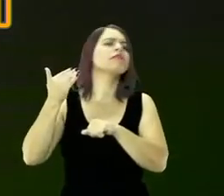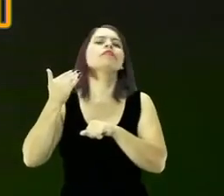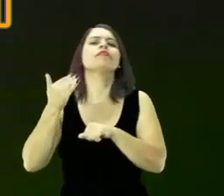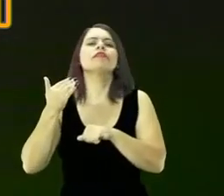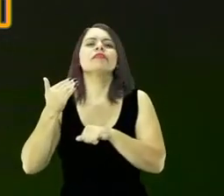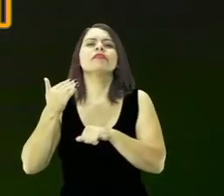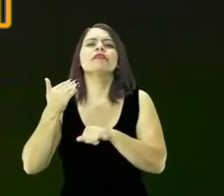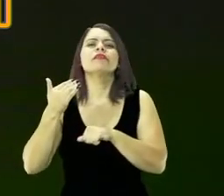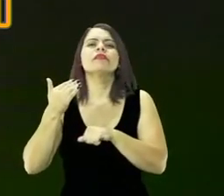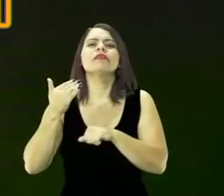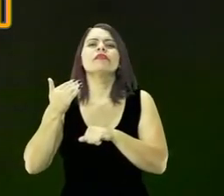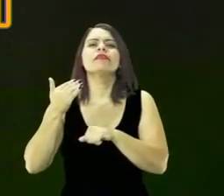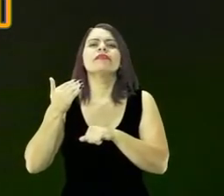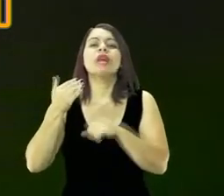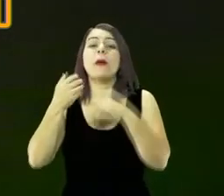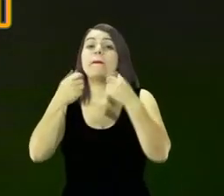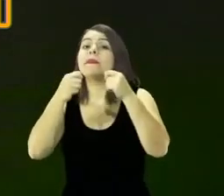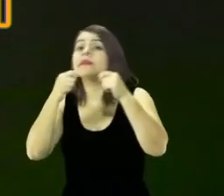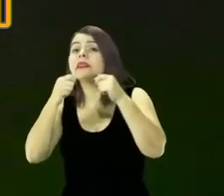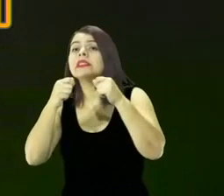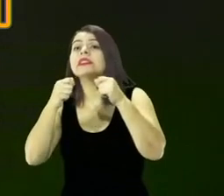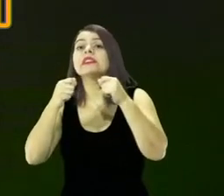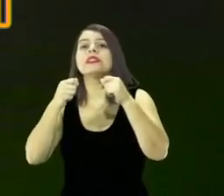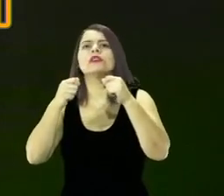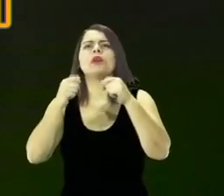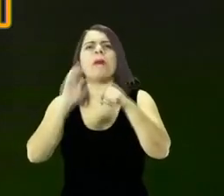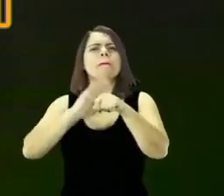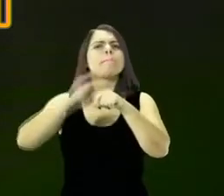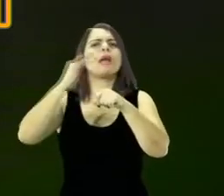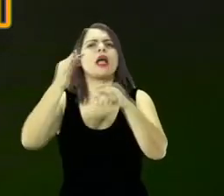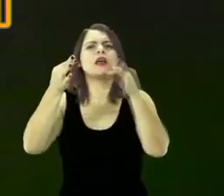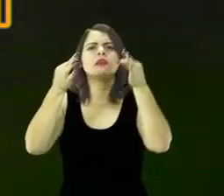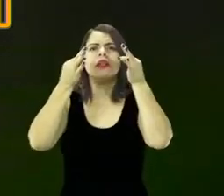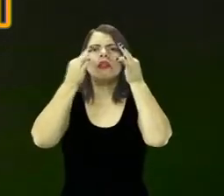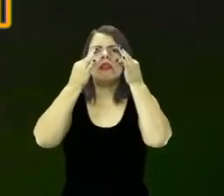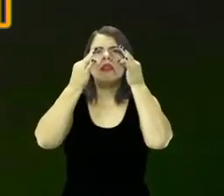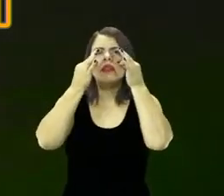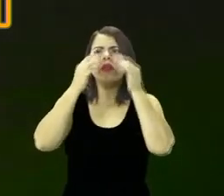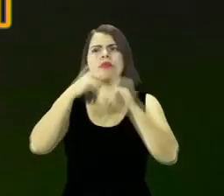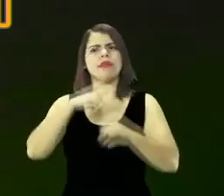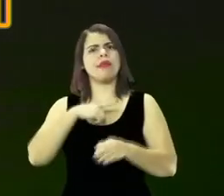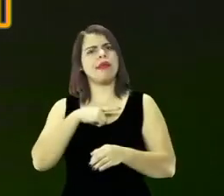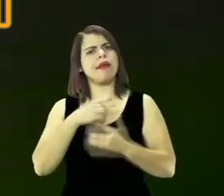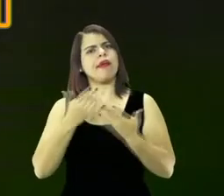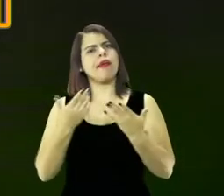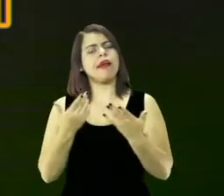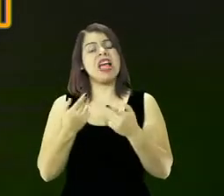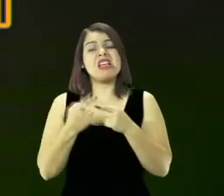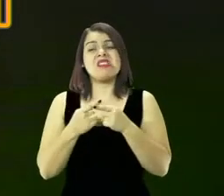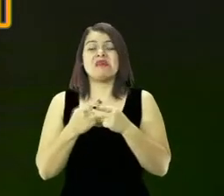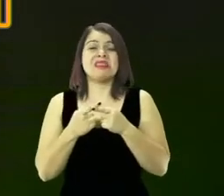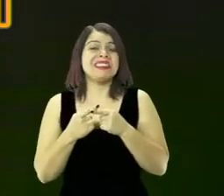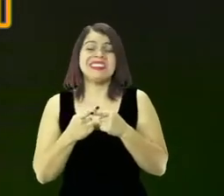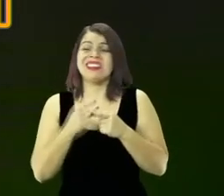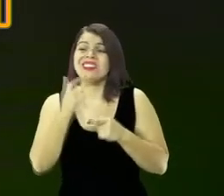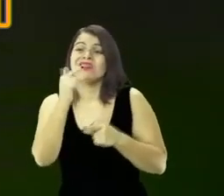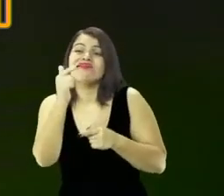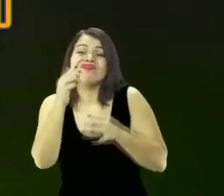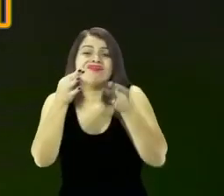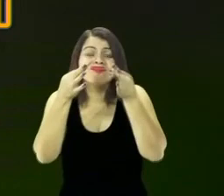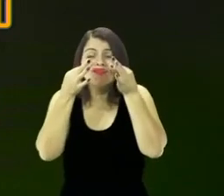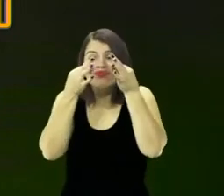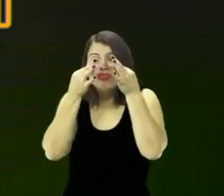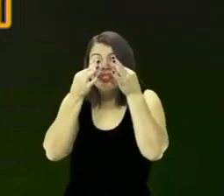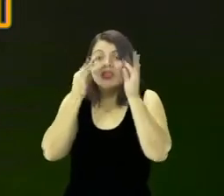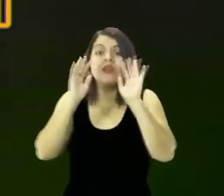diga comigo eu preciso prestar mais atenção diga aí mais atenção porque se a gente não presta atenção queridos